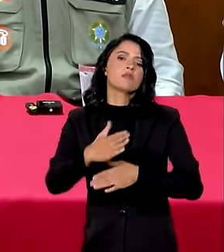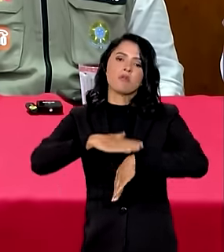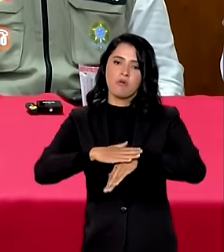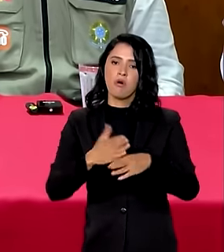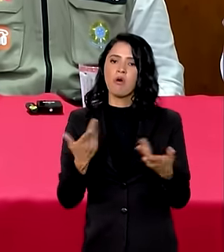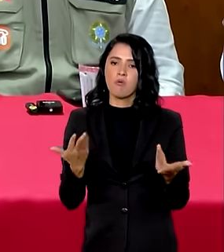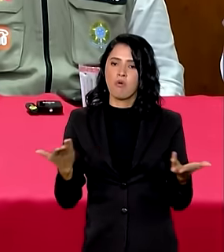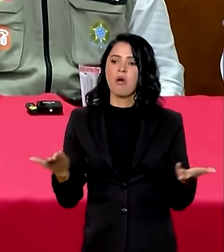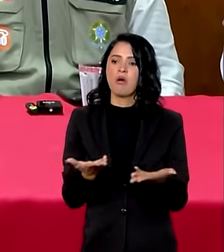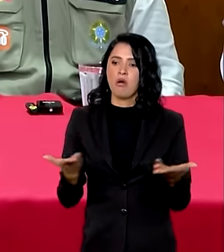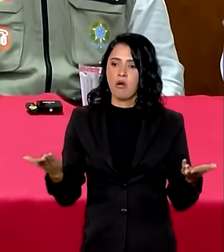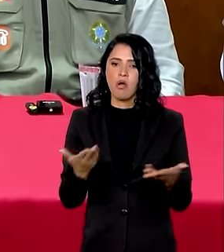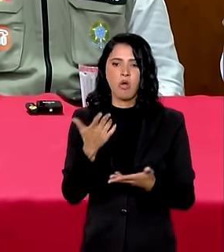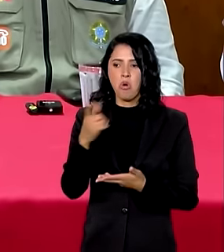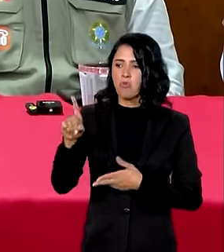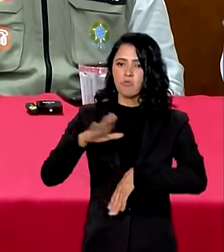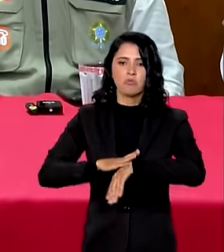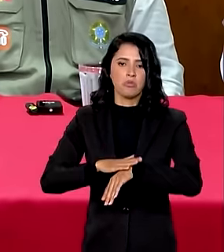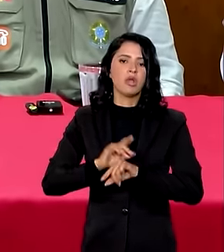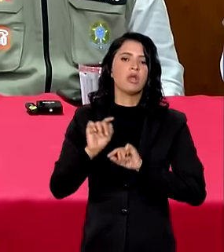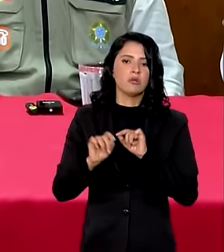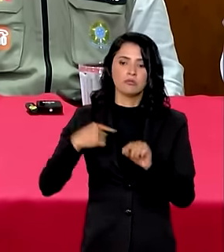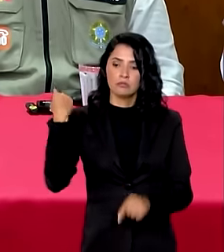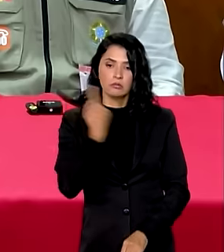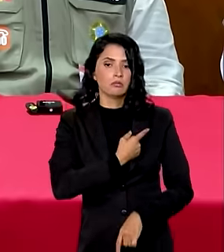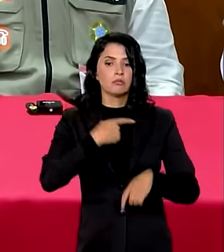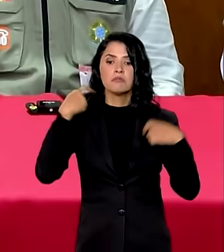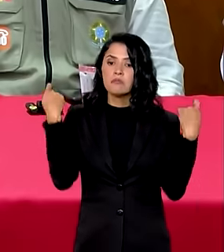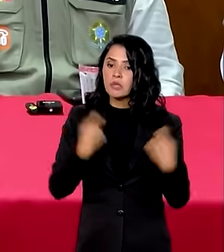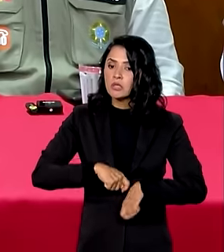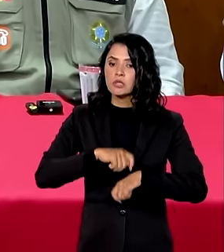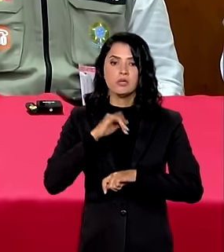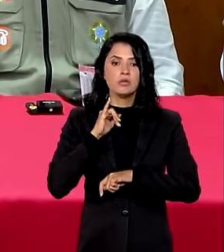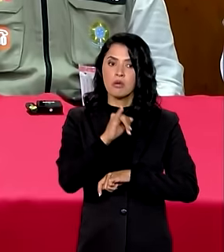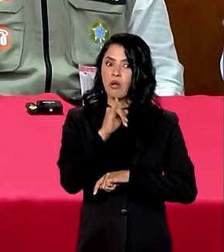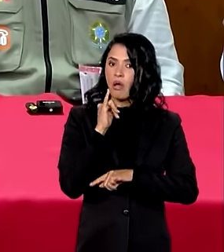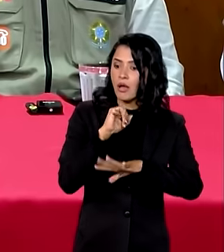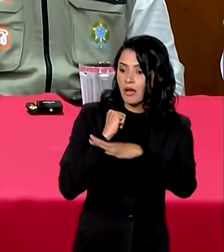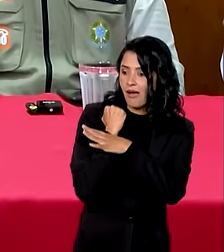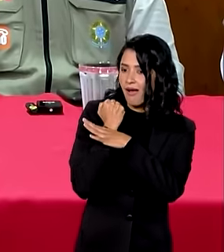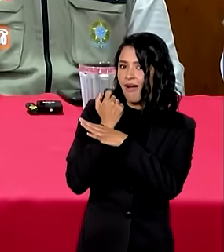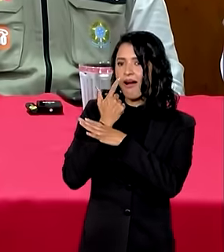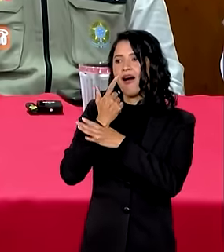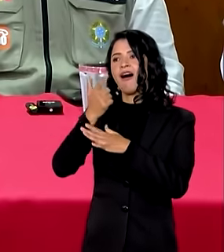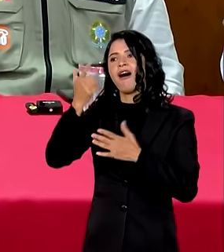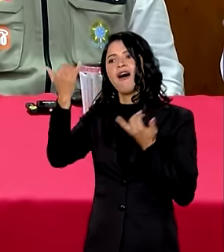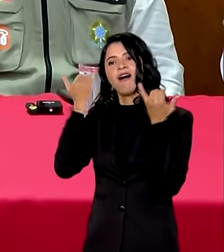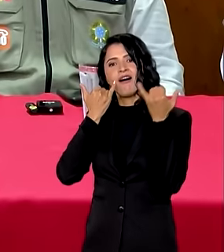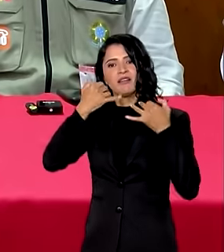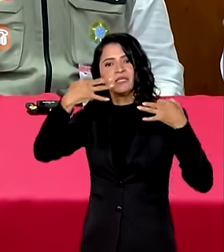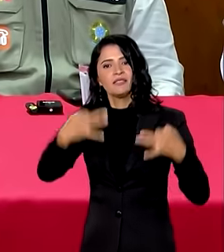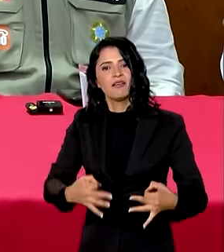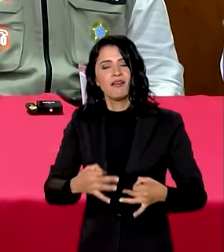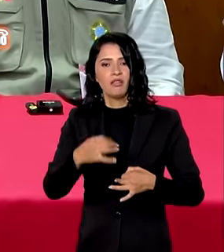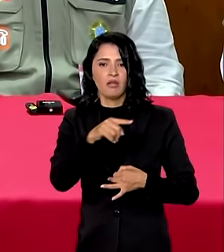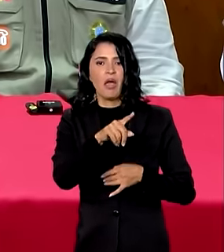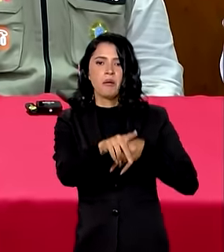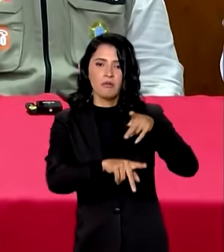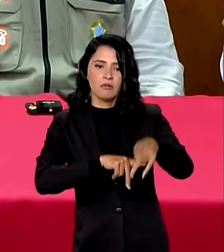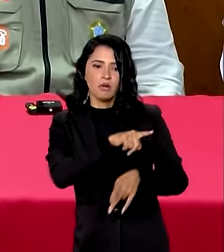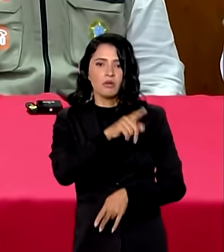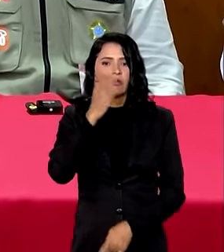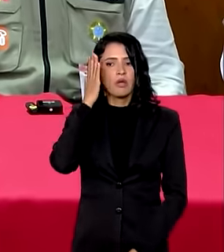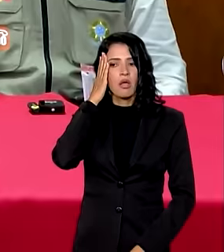mais do que qualquer outro momento, nós precisamos transmitir segurança para a população, para que essa população